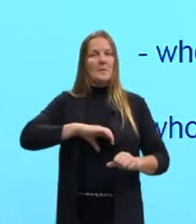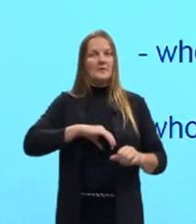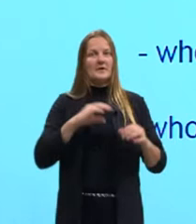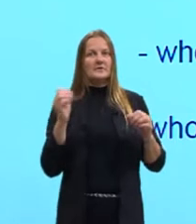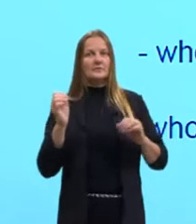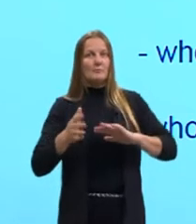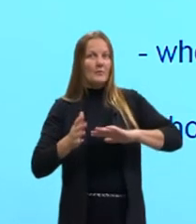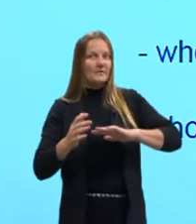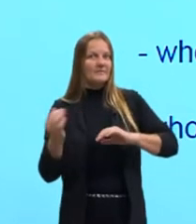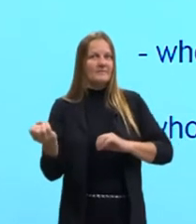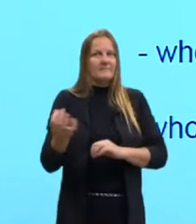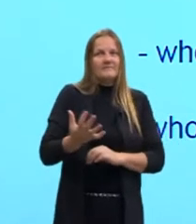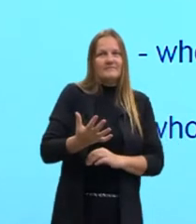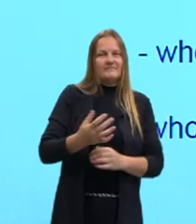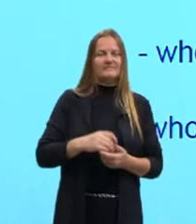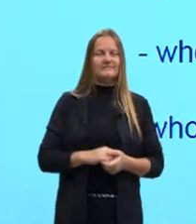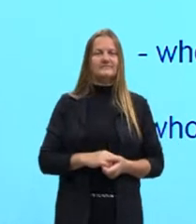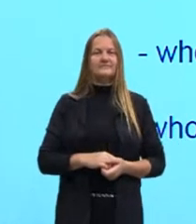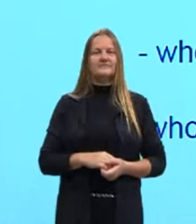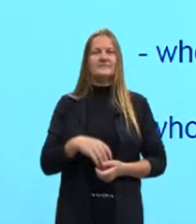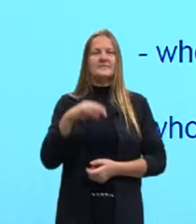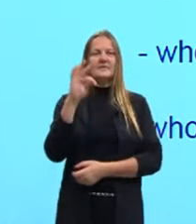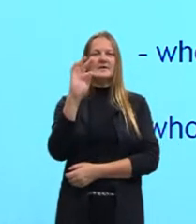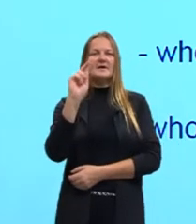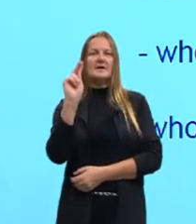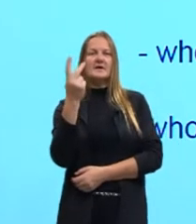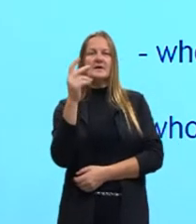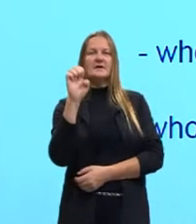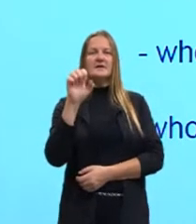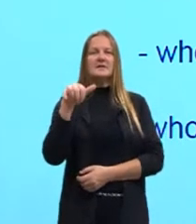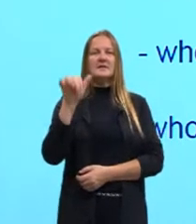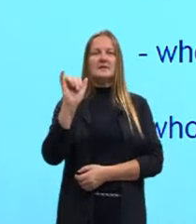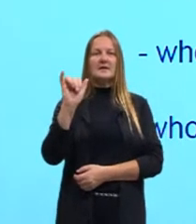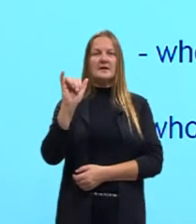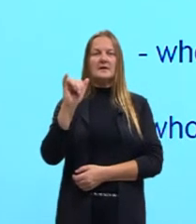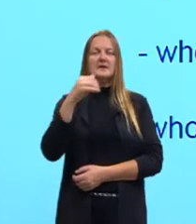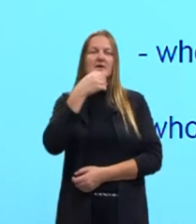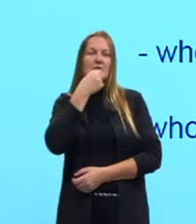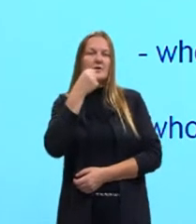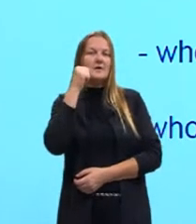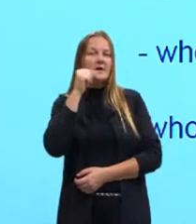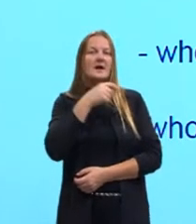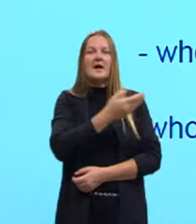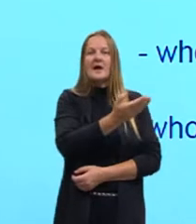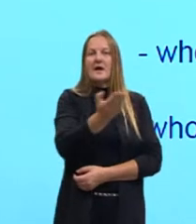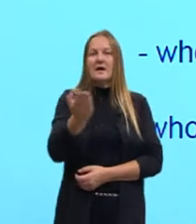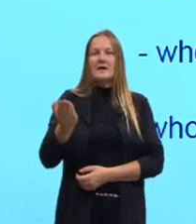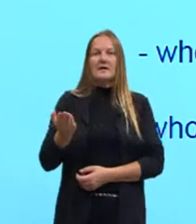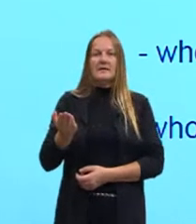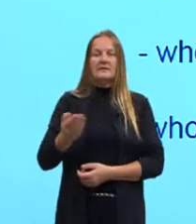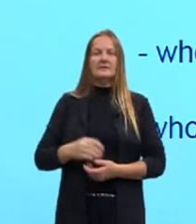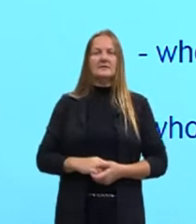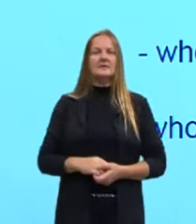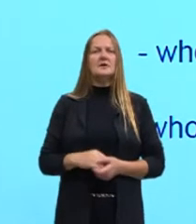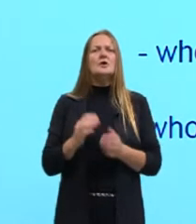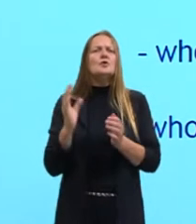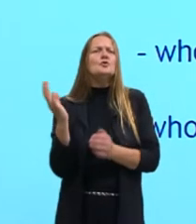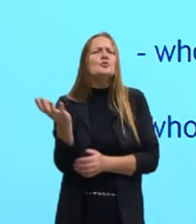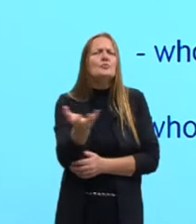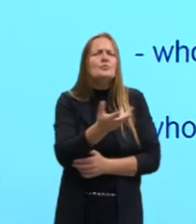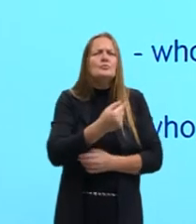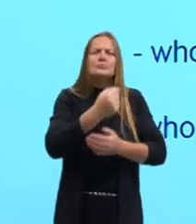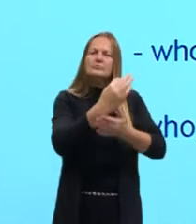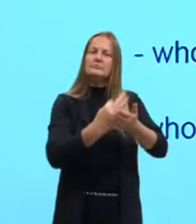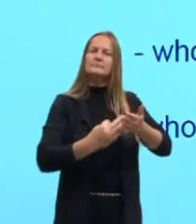vocês. They, eles ou elas. Esses são os pronomes pessoais. Todos os textos em